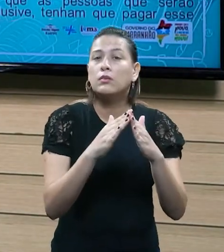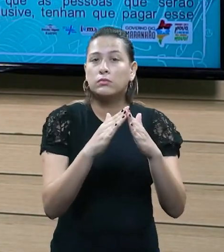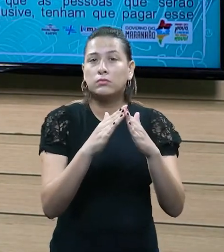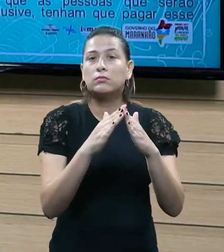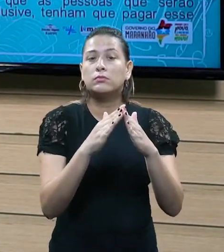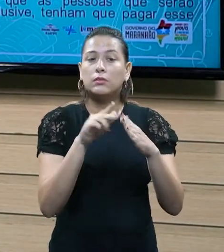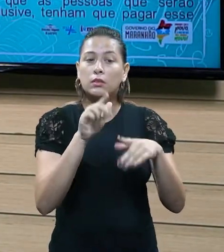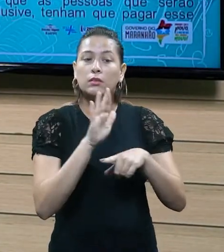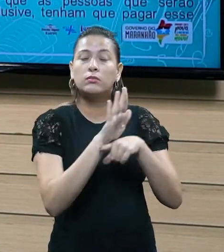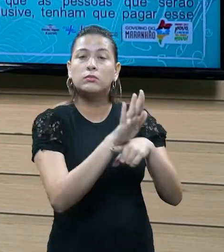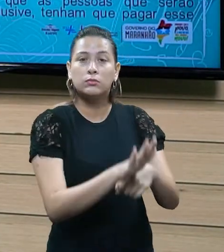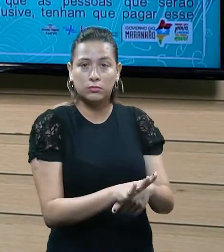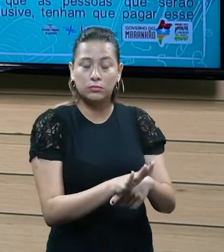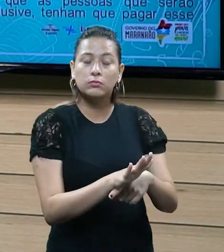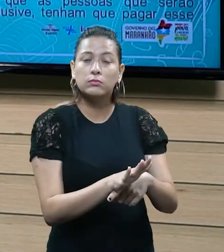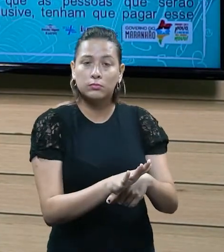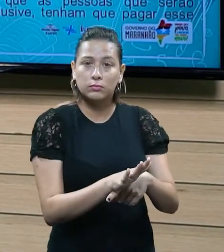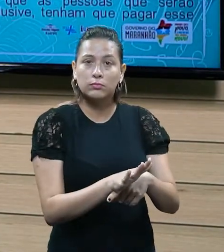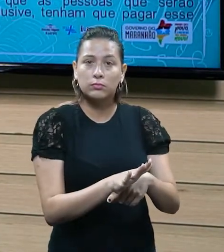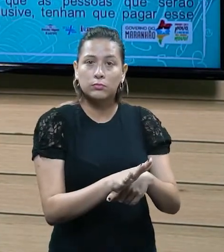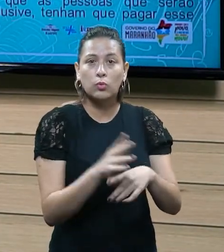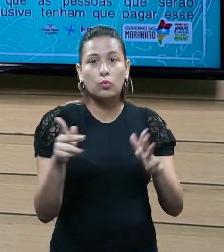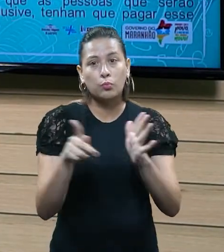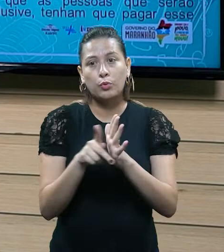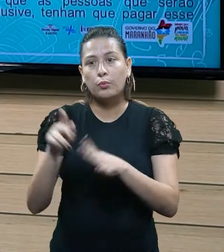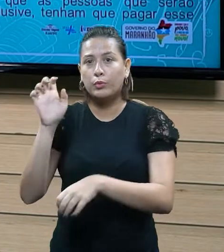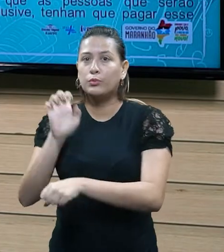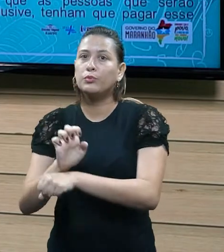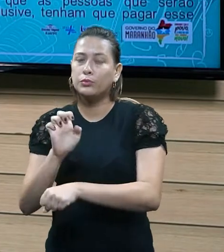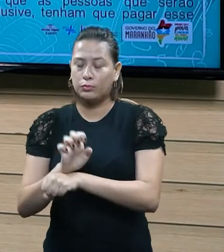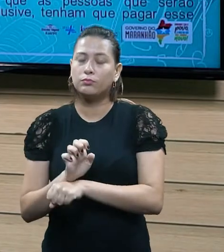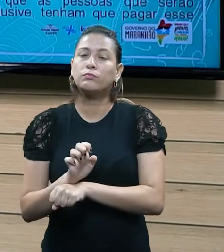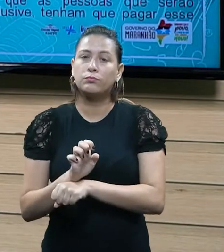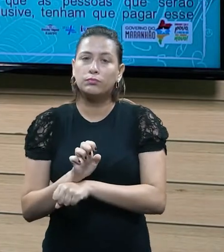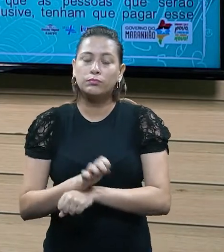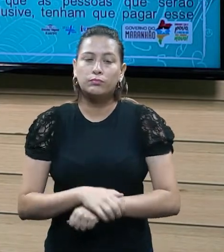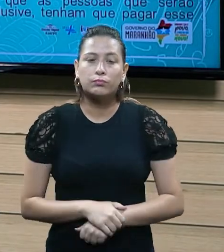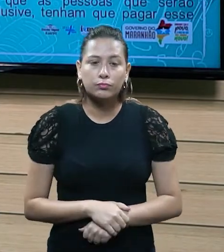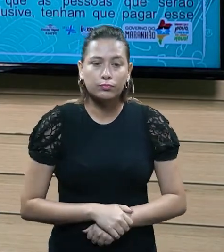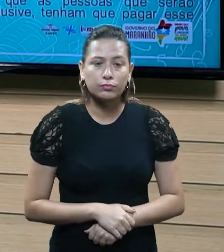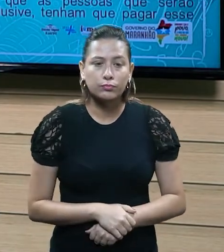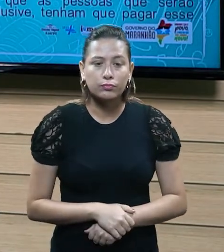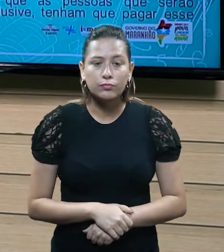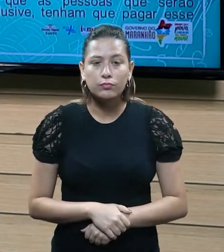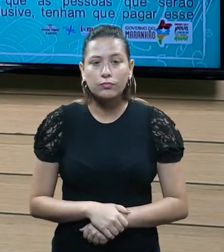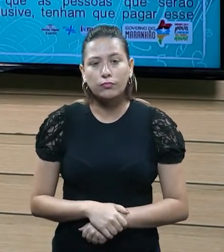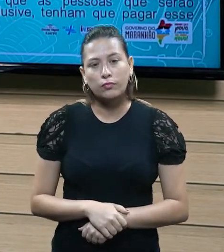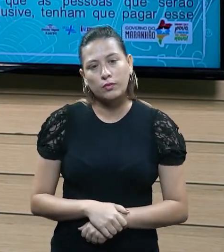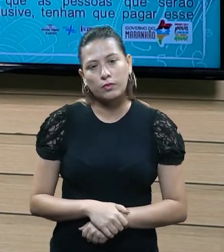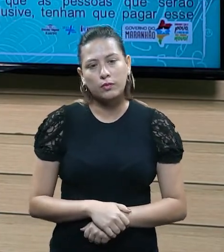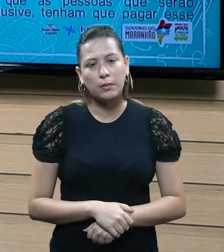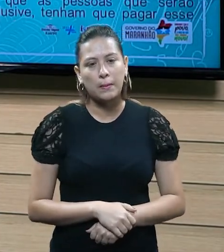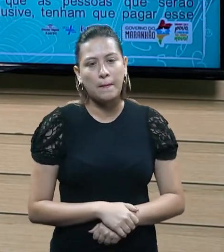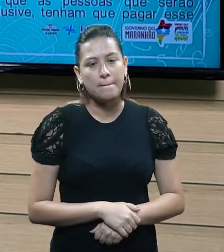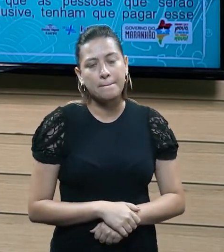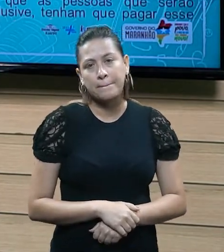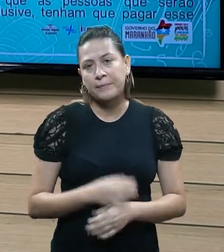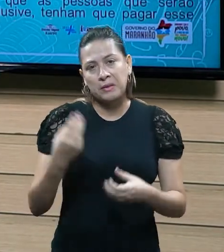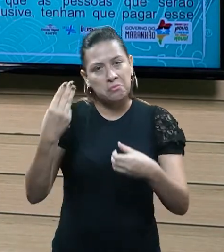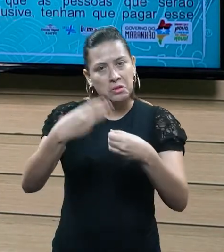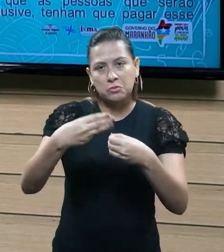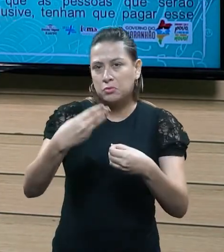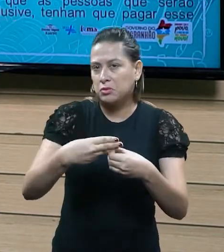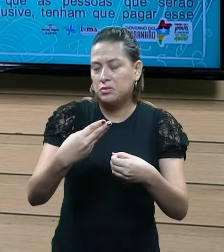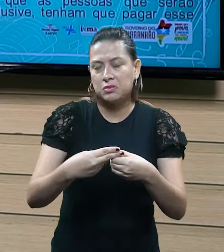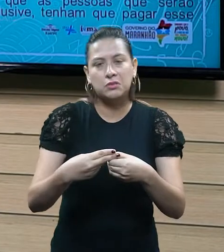é beneficiado por aquela melhoria oferecida pelo Estado, né, pelos Distritos Federais, pelos Municípios,